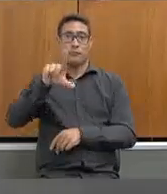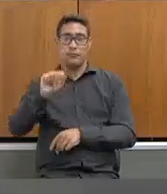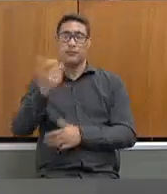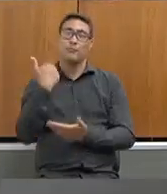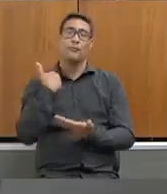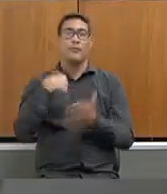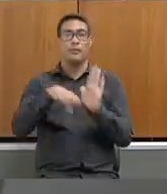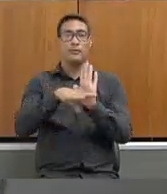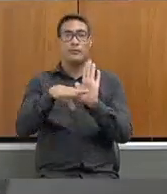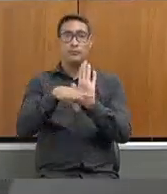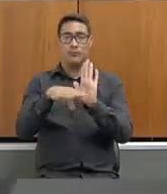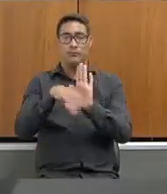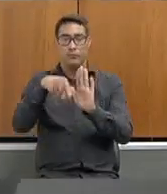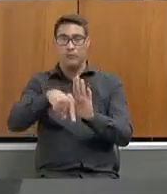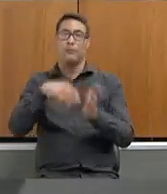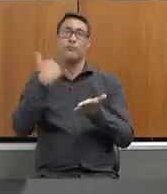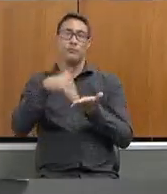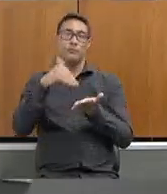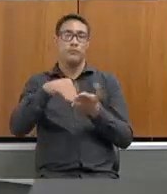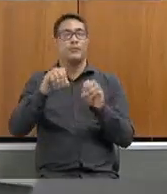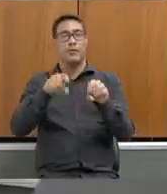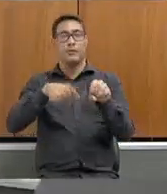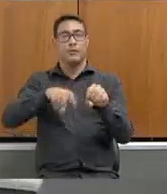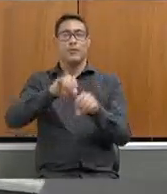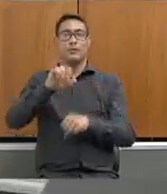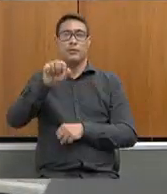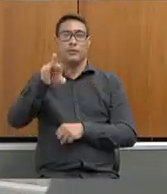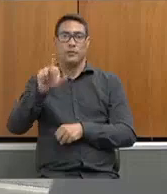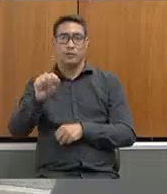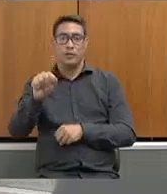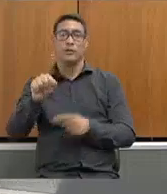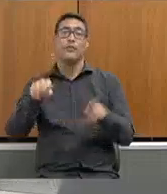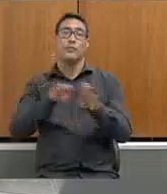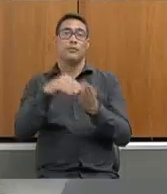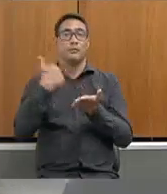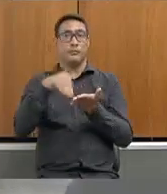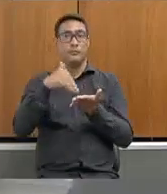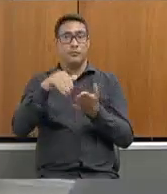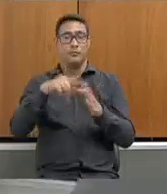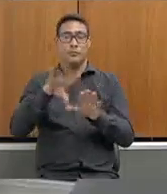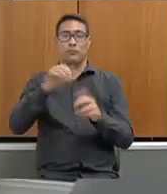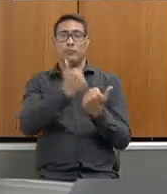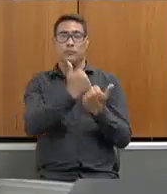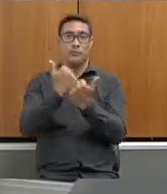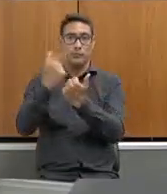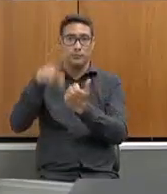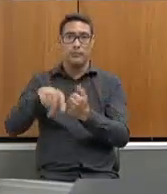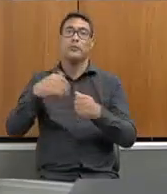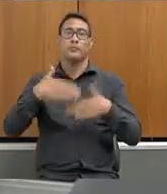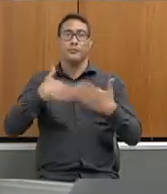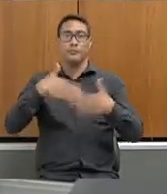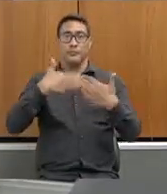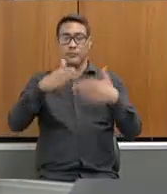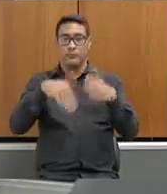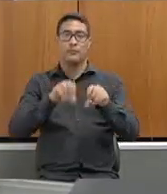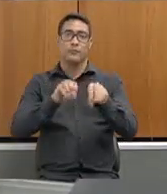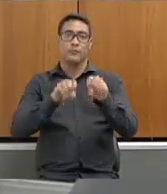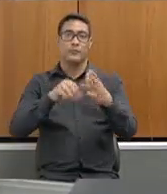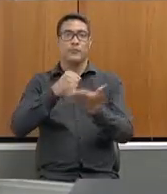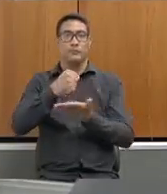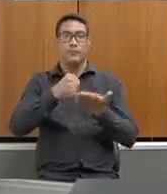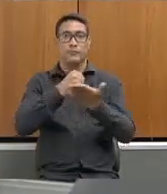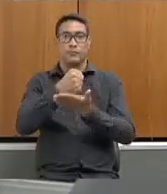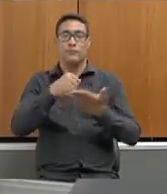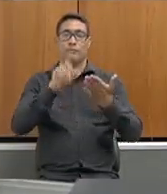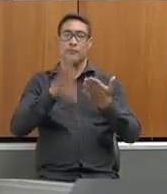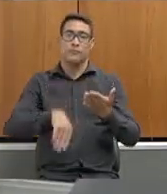assessora da Secretaria de Estado da Educação, Yara Félix Pires Viana, assessora da Subsecretaria de Desenvolvimento de Educação Básica da